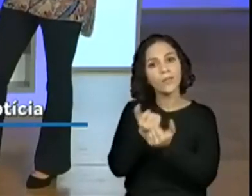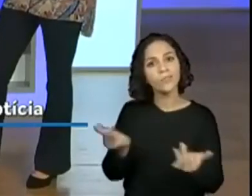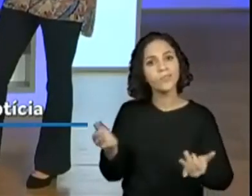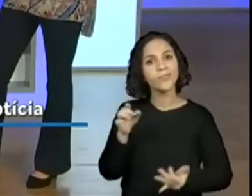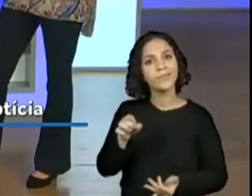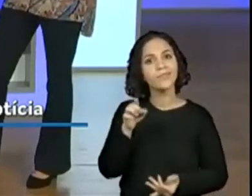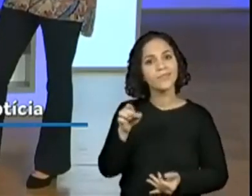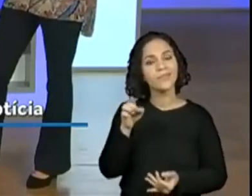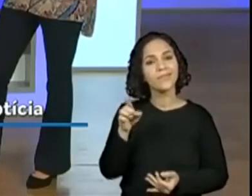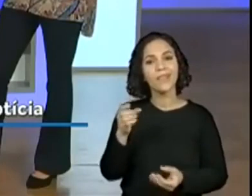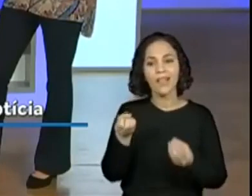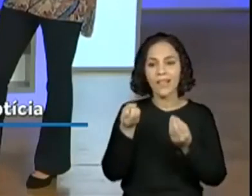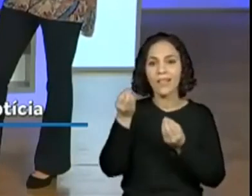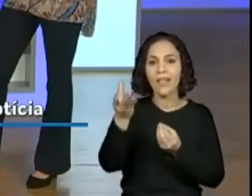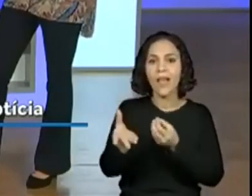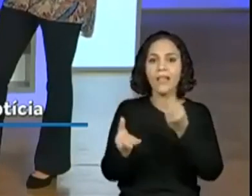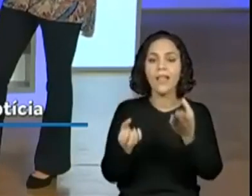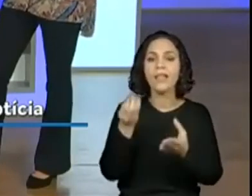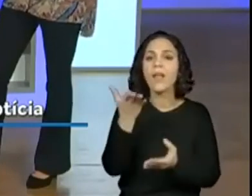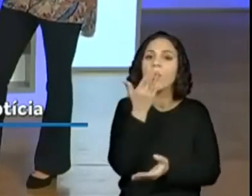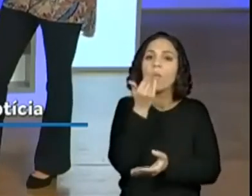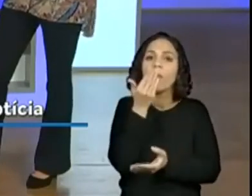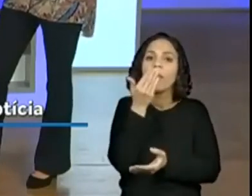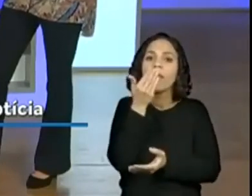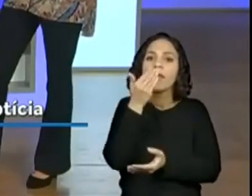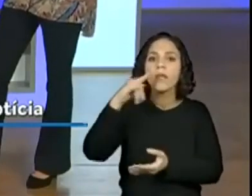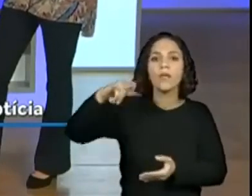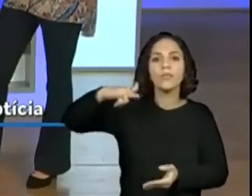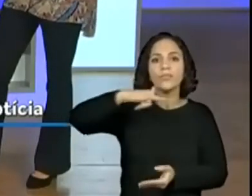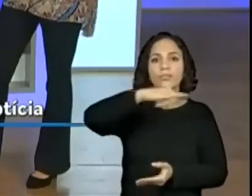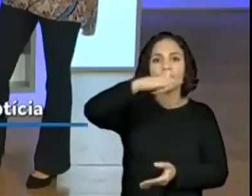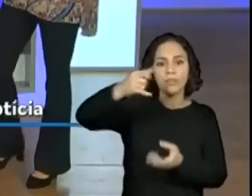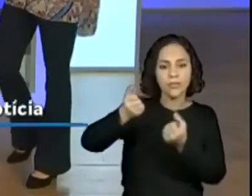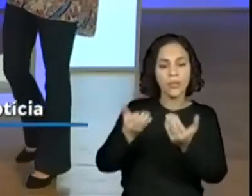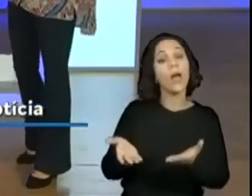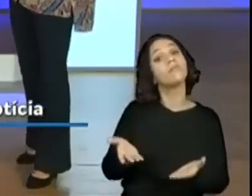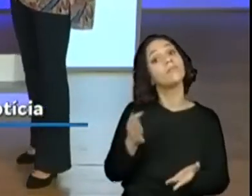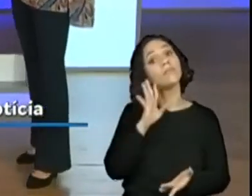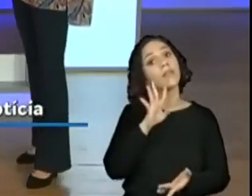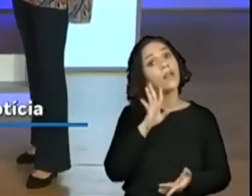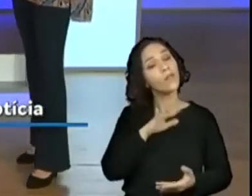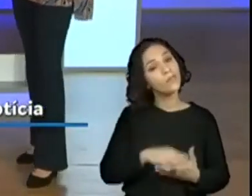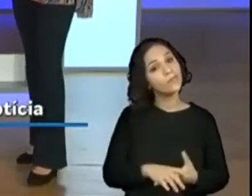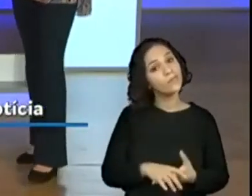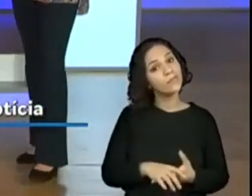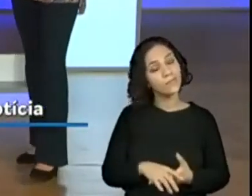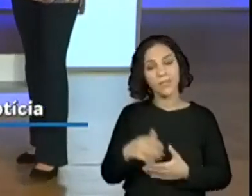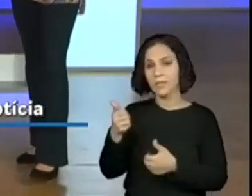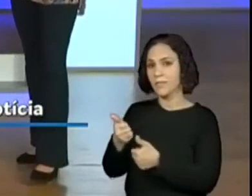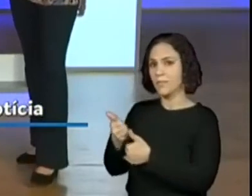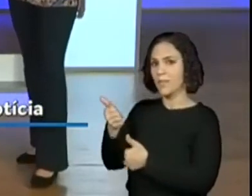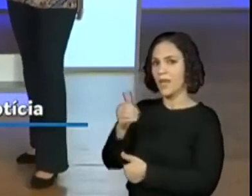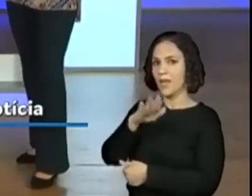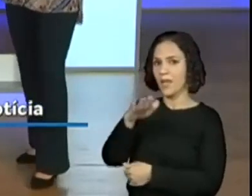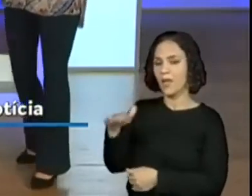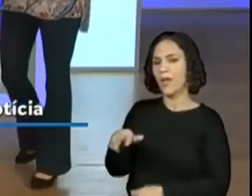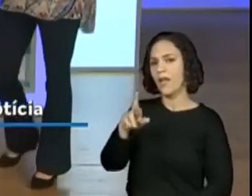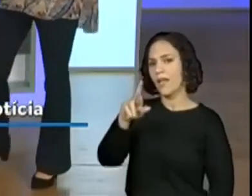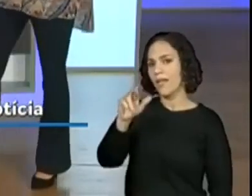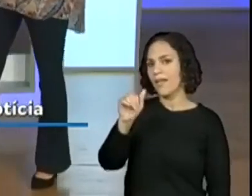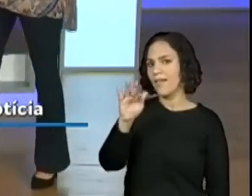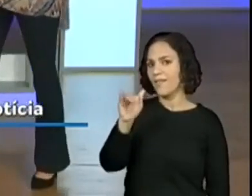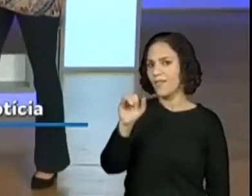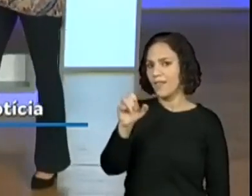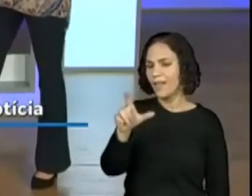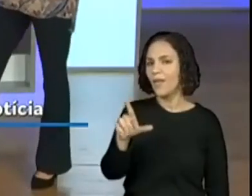essa entrega de refeições por meio de drones, legal. Rafael, Enzo e Ana, Júlia estão participando da aula, parabéns. Então vamos